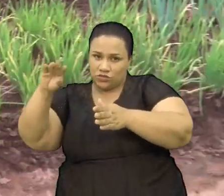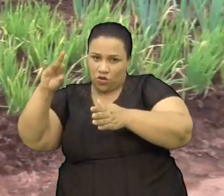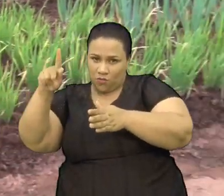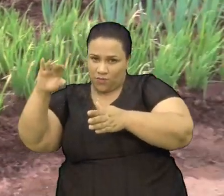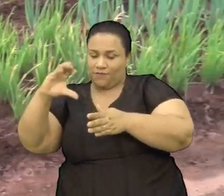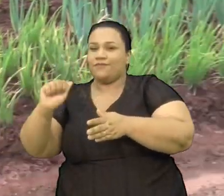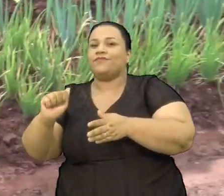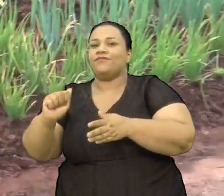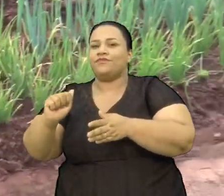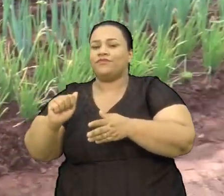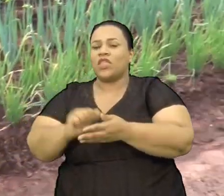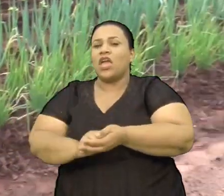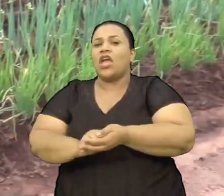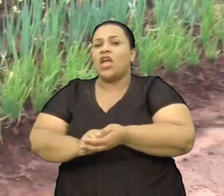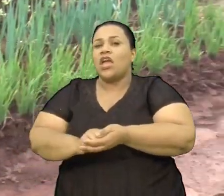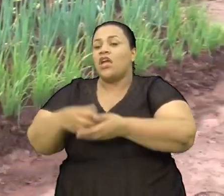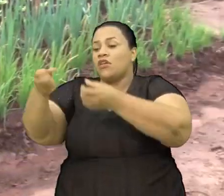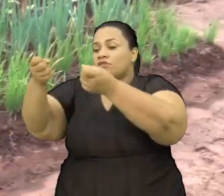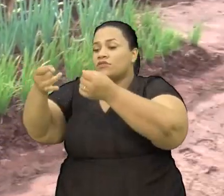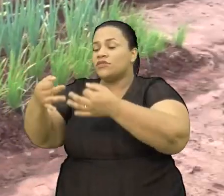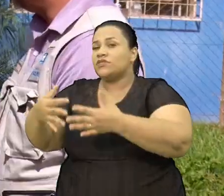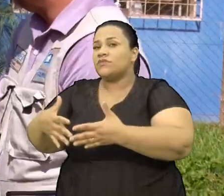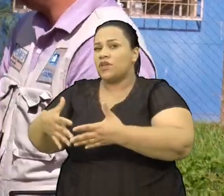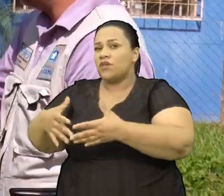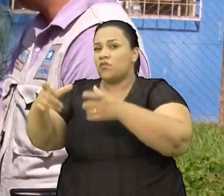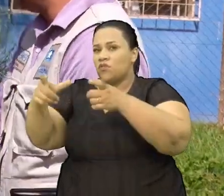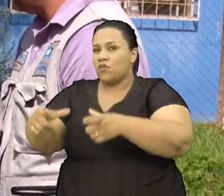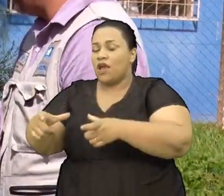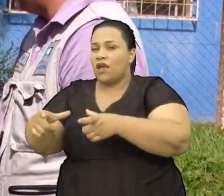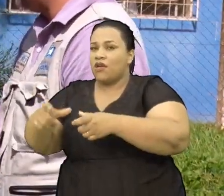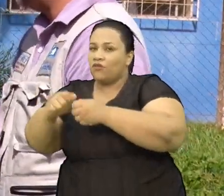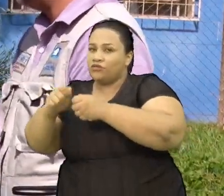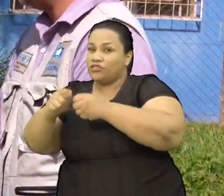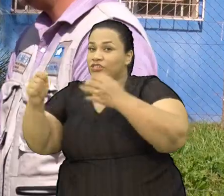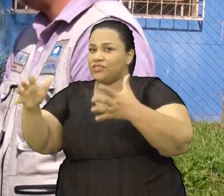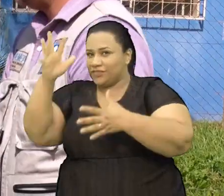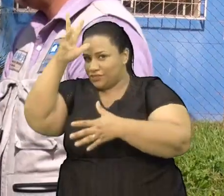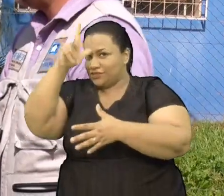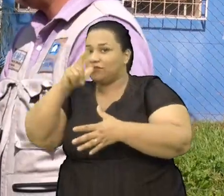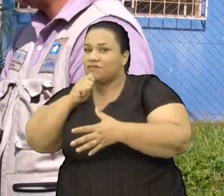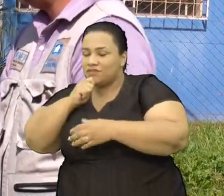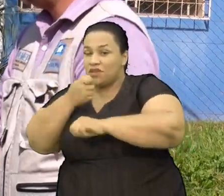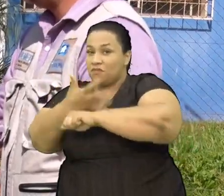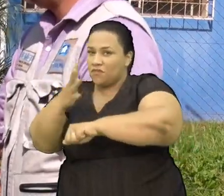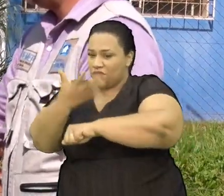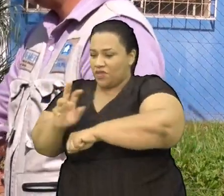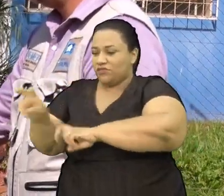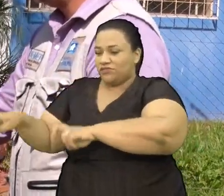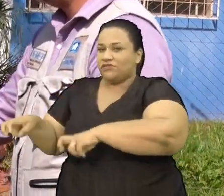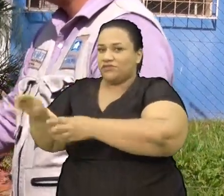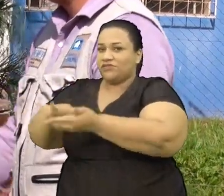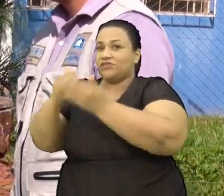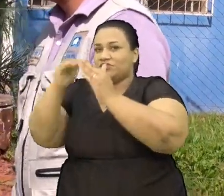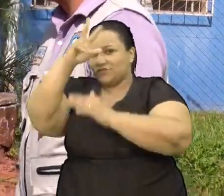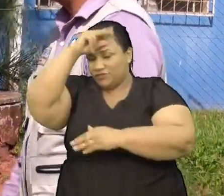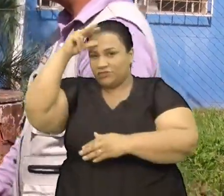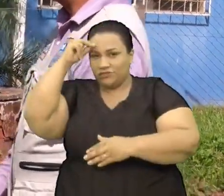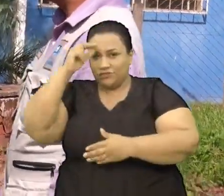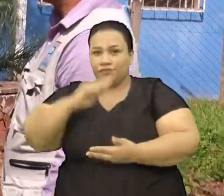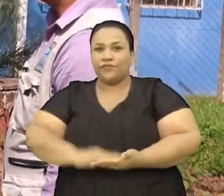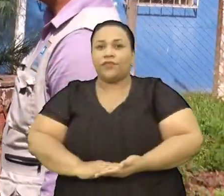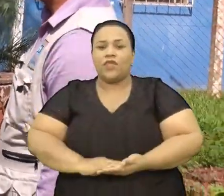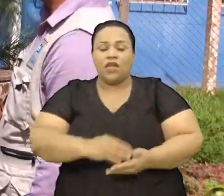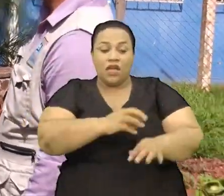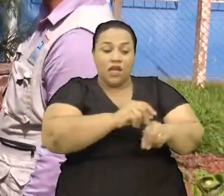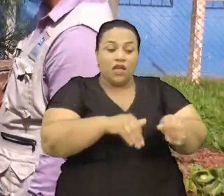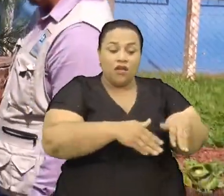mostra as granjas de corte e postura Práticas essas que estão no currículo da escola do campo Barão do Rio Branco A nossa